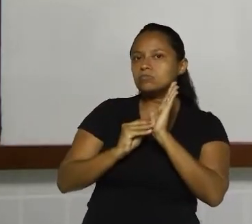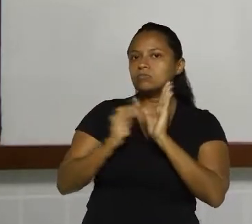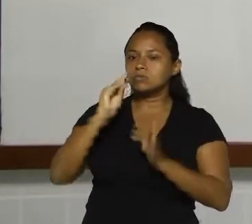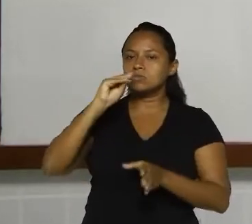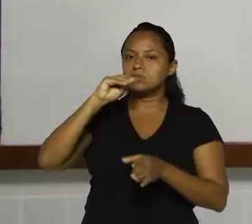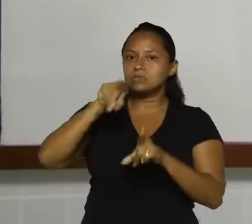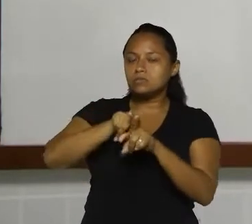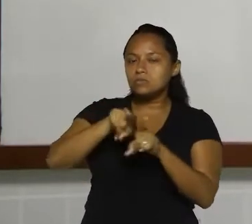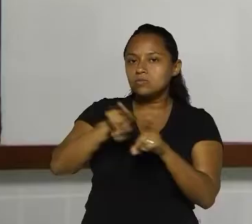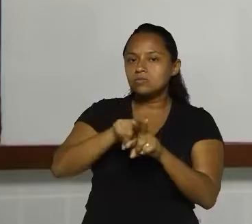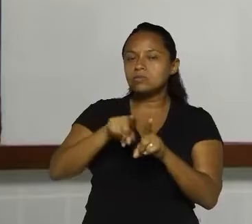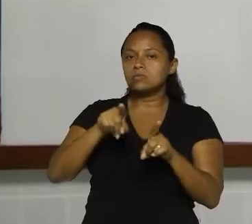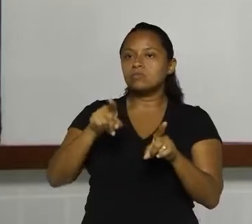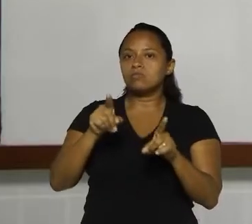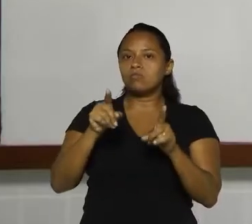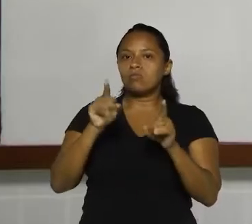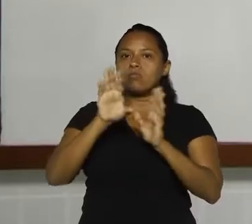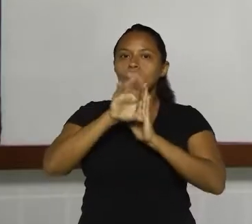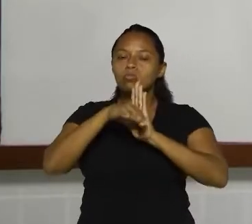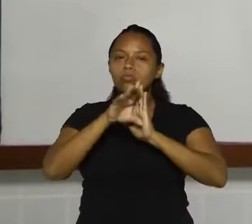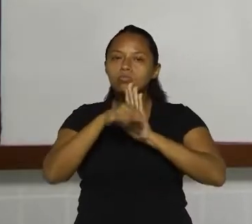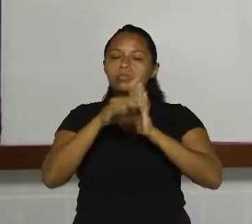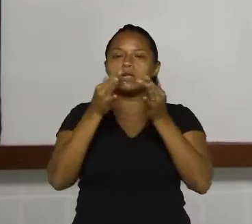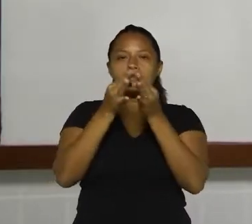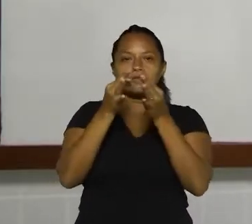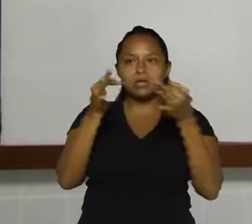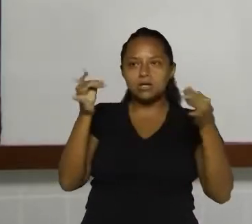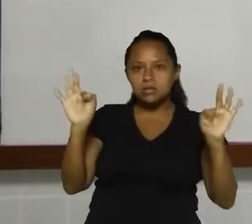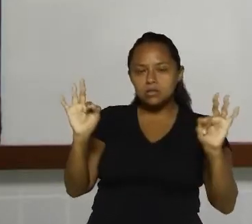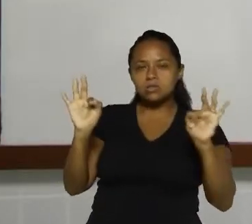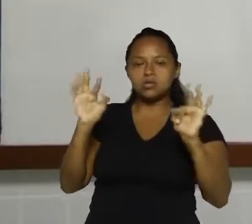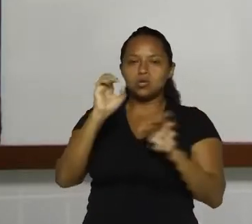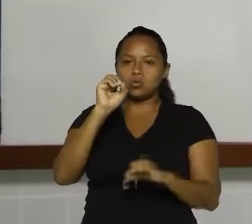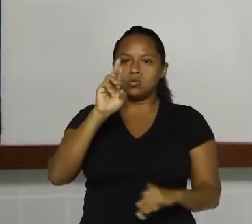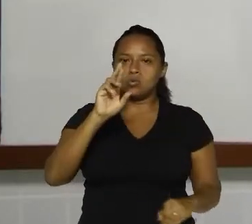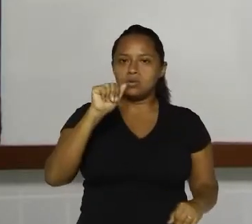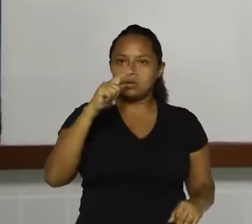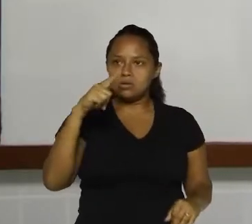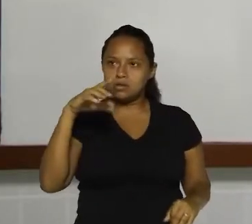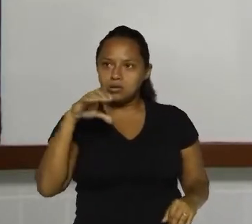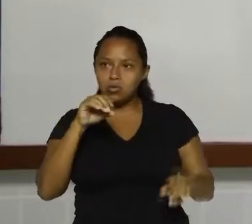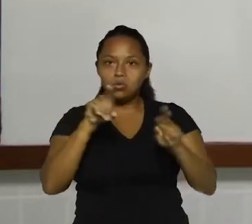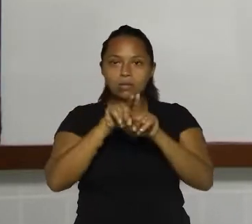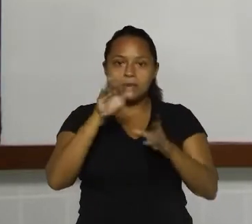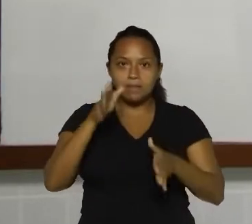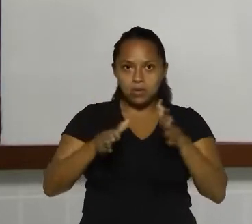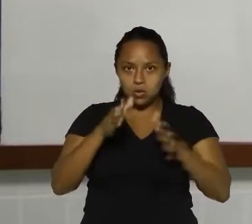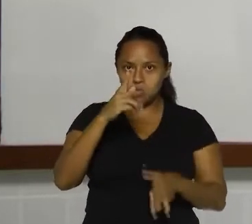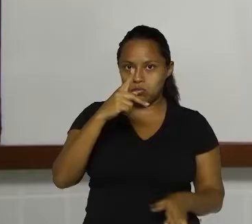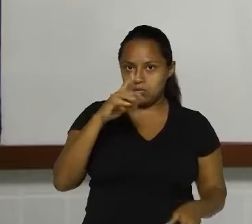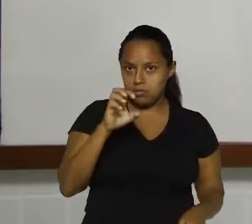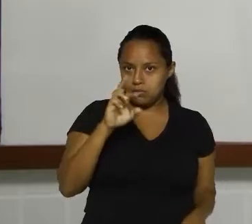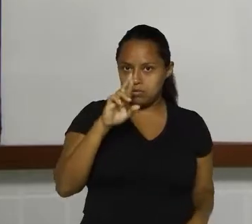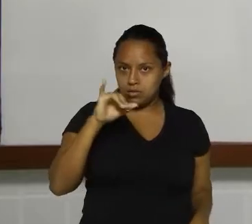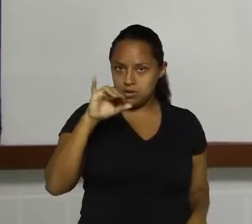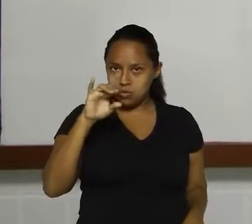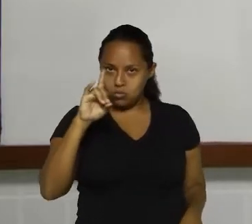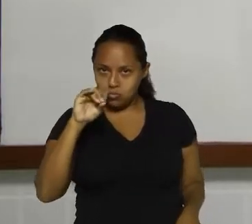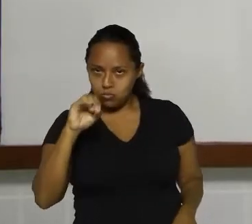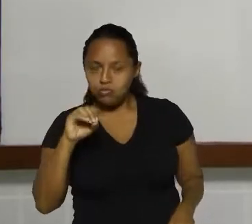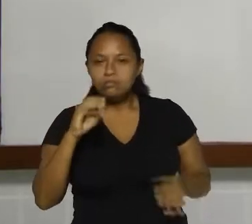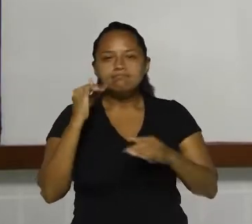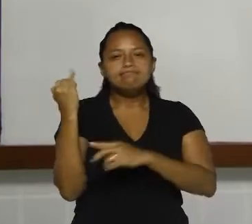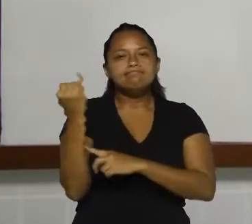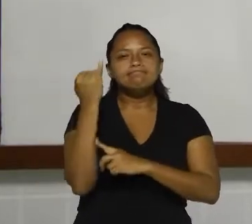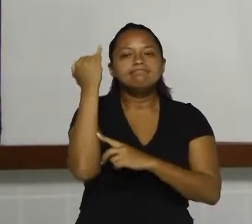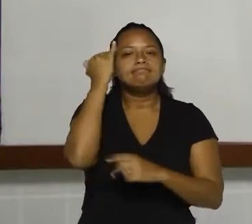Dentre eles, né? O conceito de frase, o de oração e o de período. Então, primeiro, é importante a